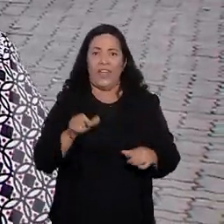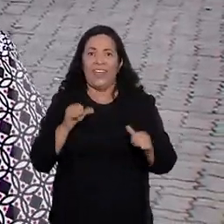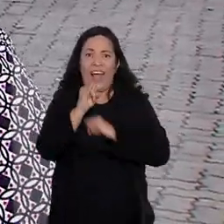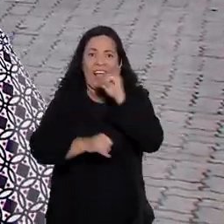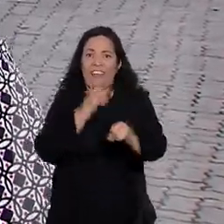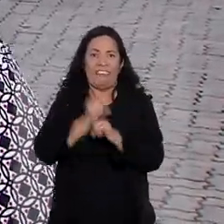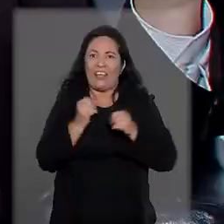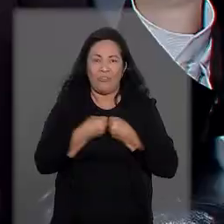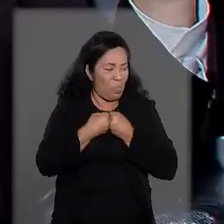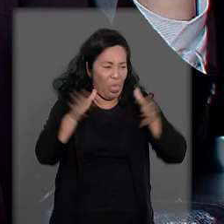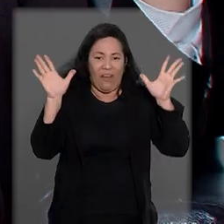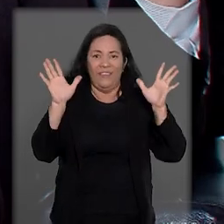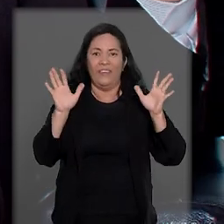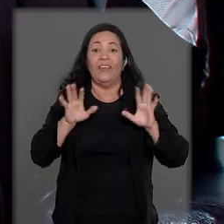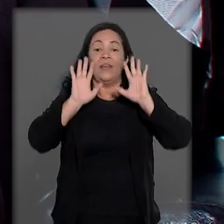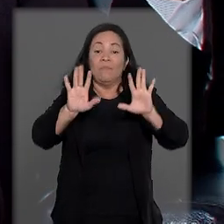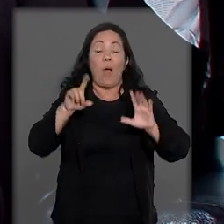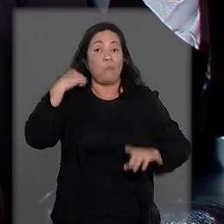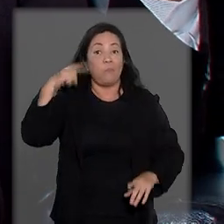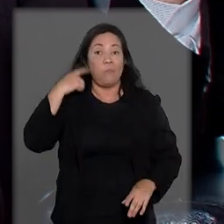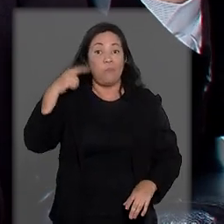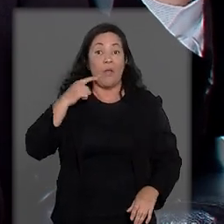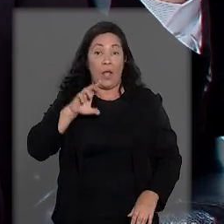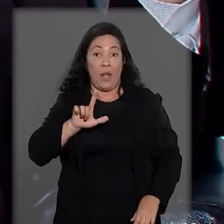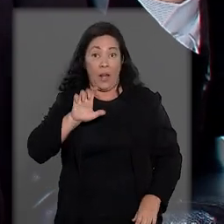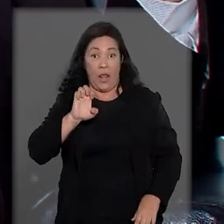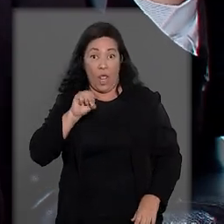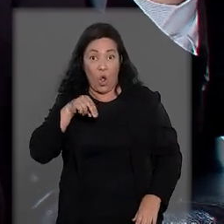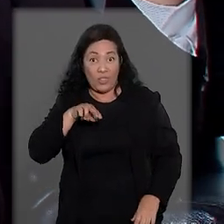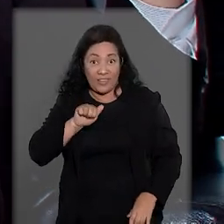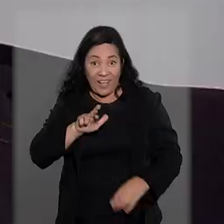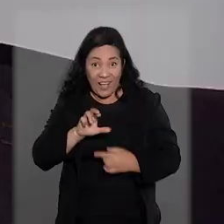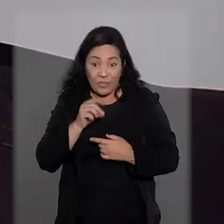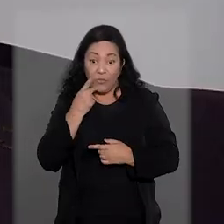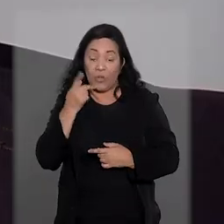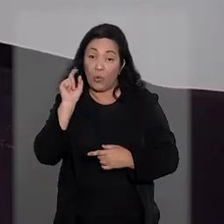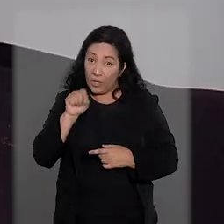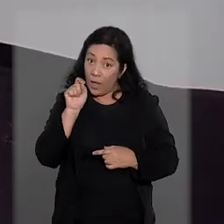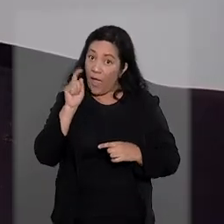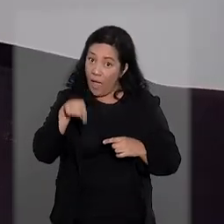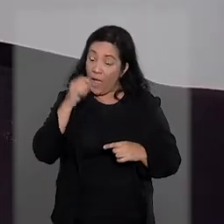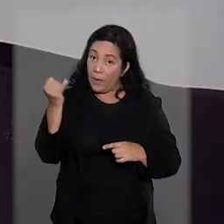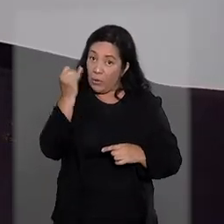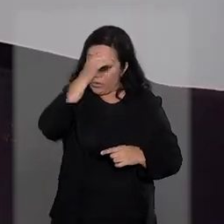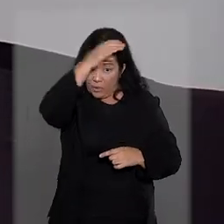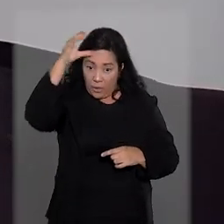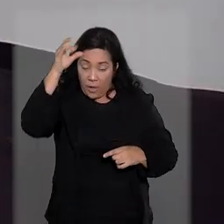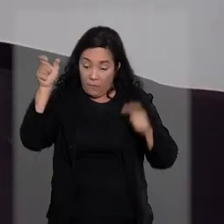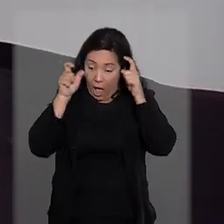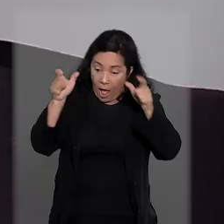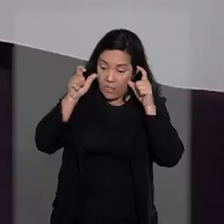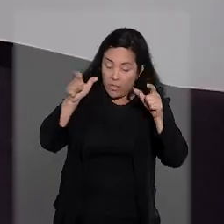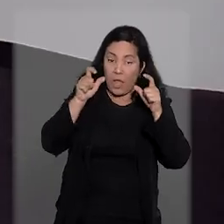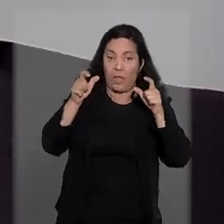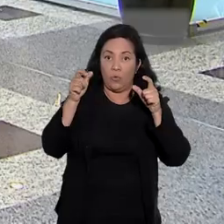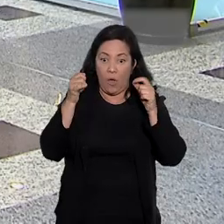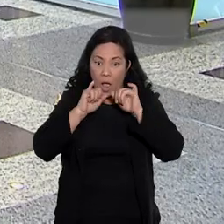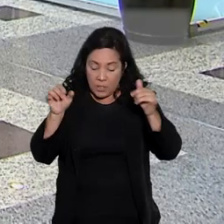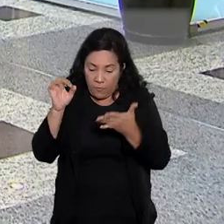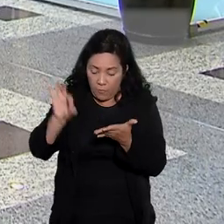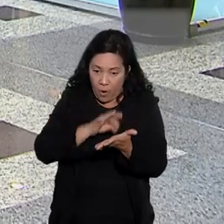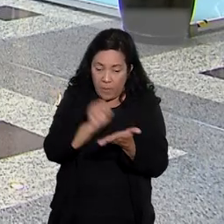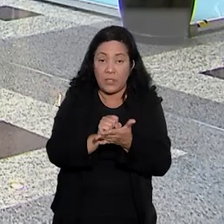internet. Acabou isso. Mas o advogado Leonardo Cunha explica que é importante o consumidor ficar atento aos dados informados.